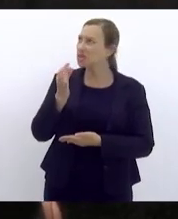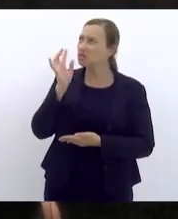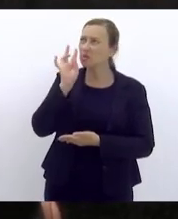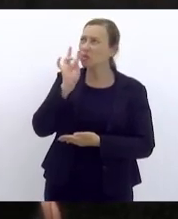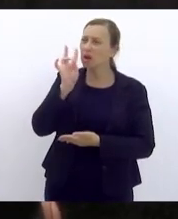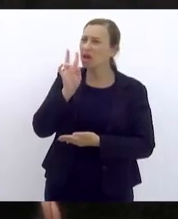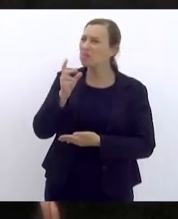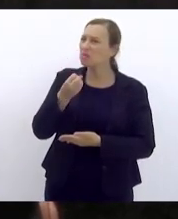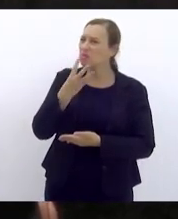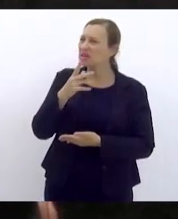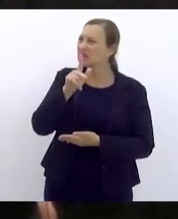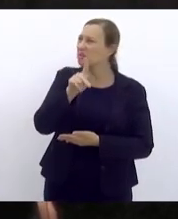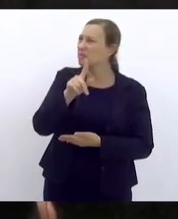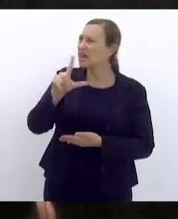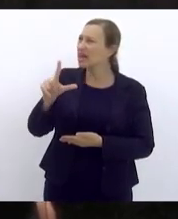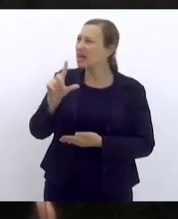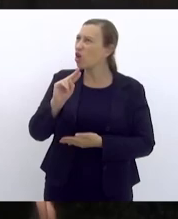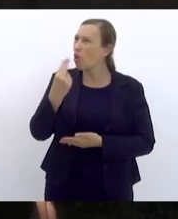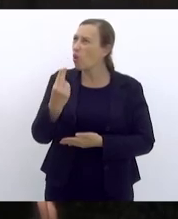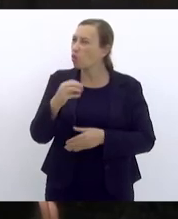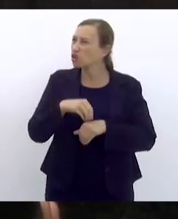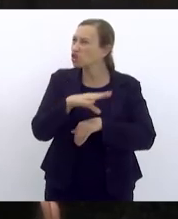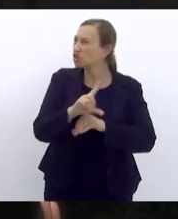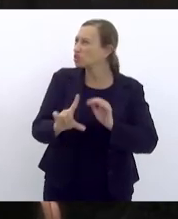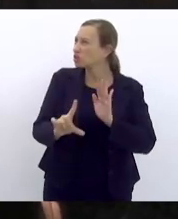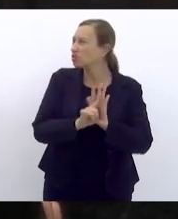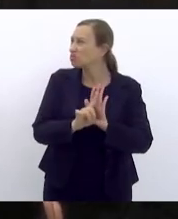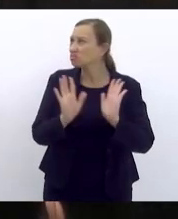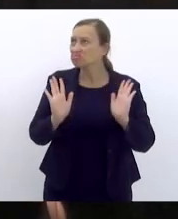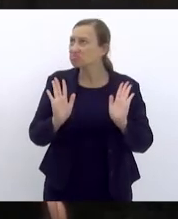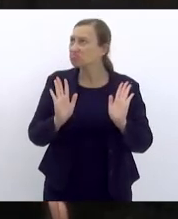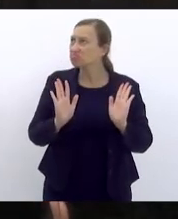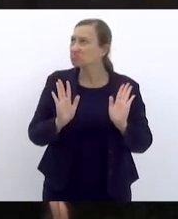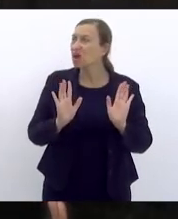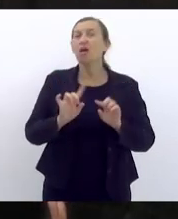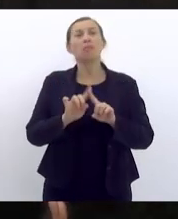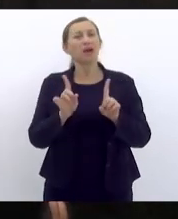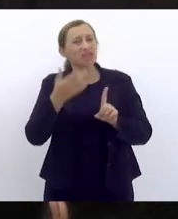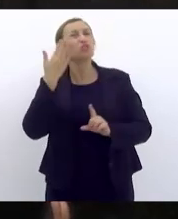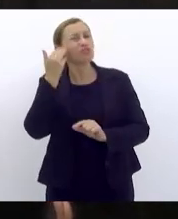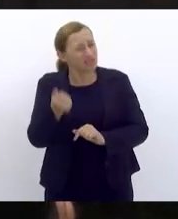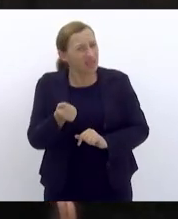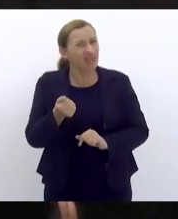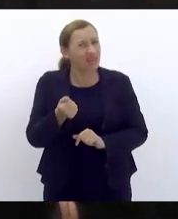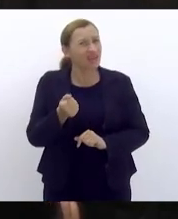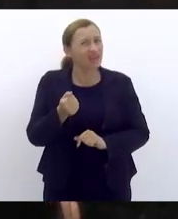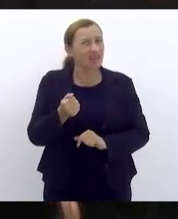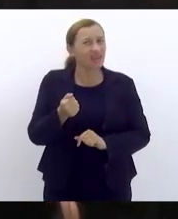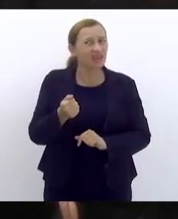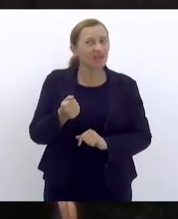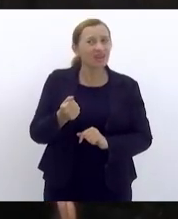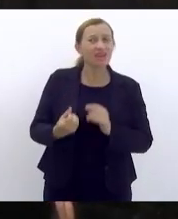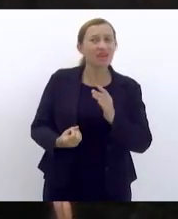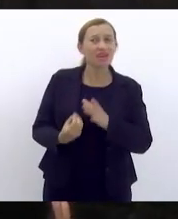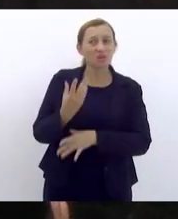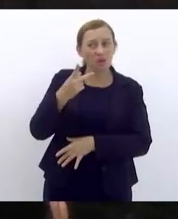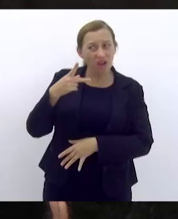muito bem se era um PL ou uma indicação legislativa mas eu sei que era da autoria dela